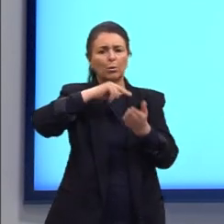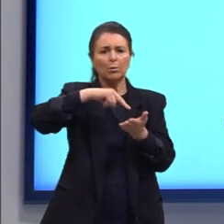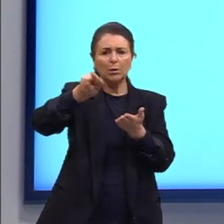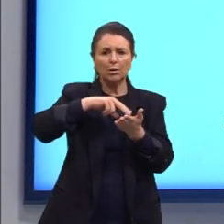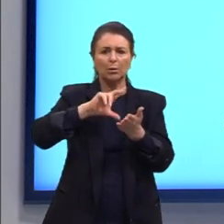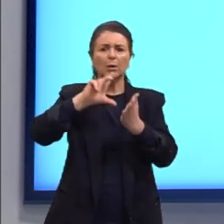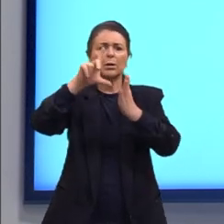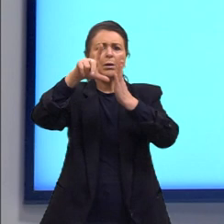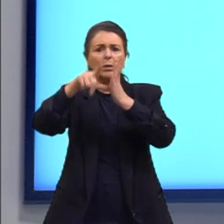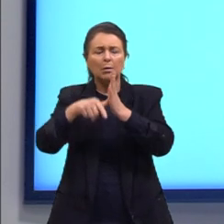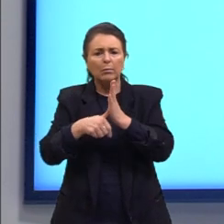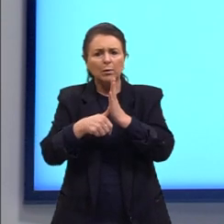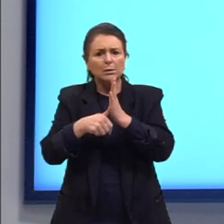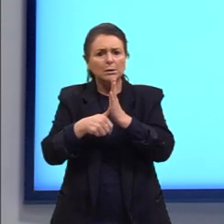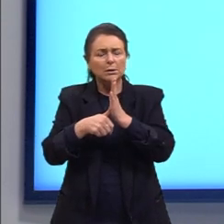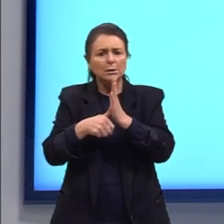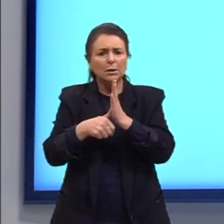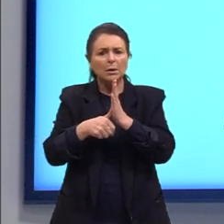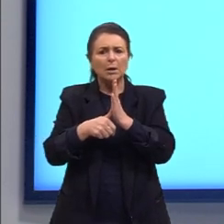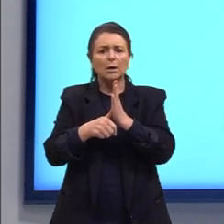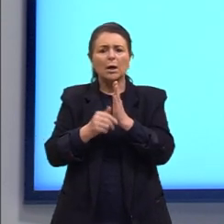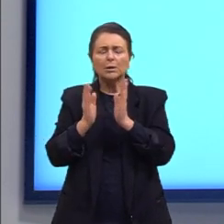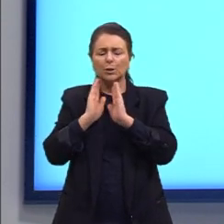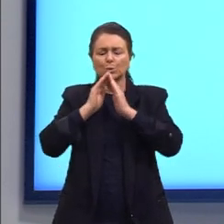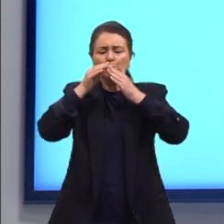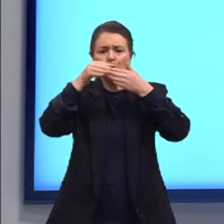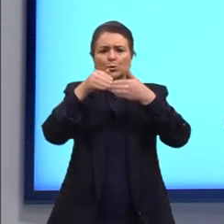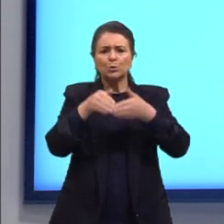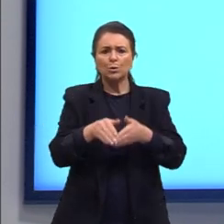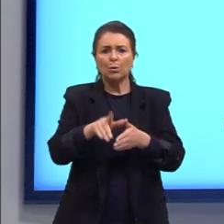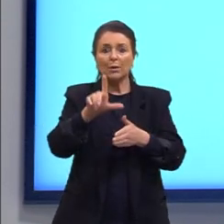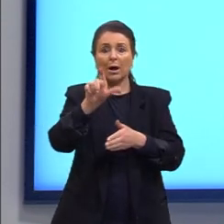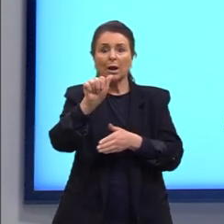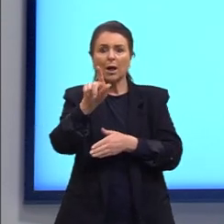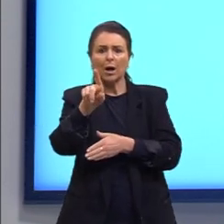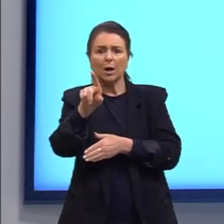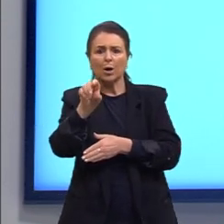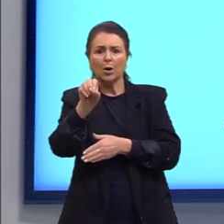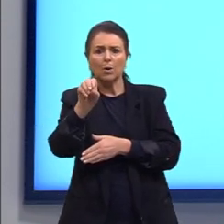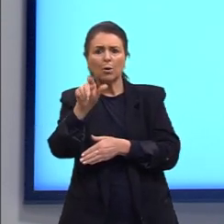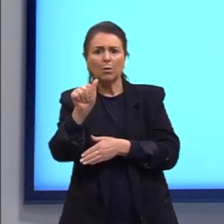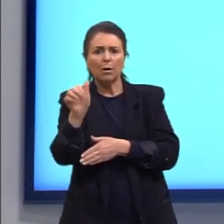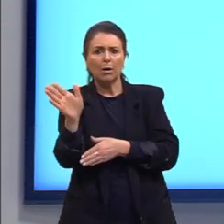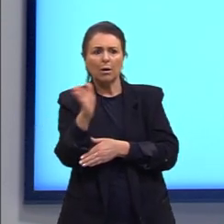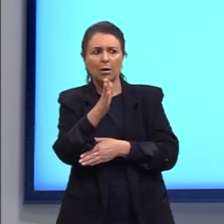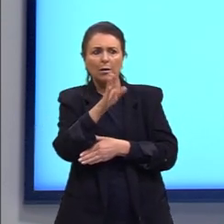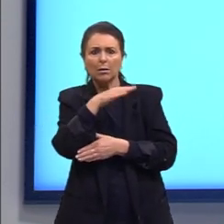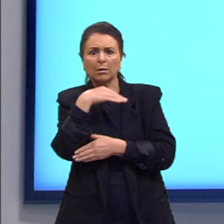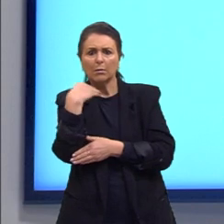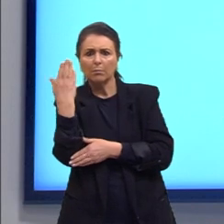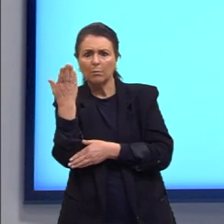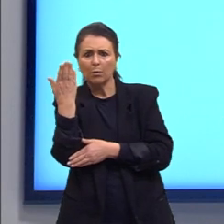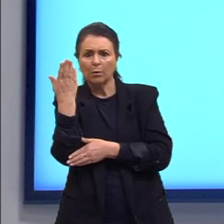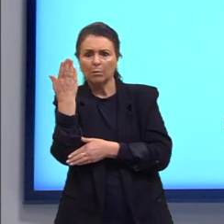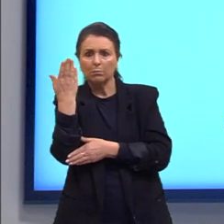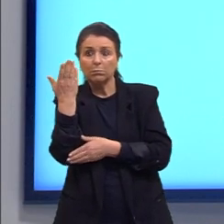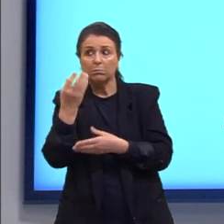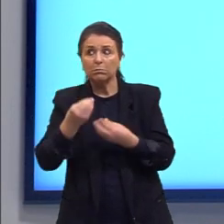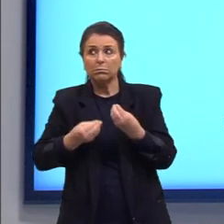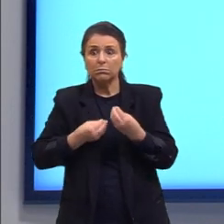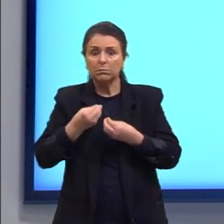se atirou na lagoa Rodrigo de Freitas e morreu afogado.